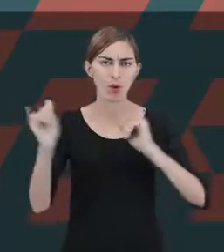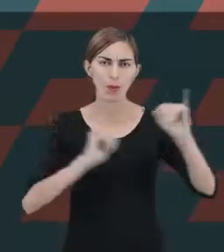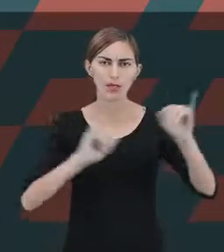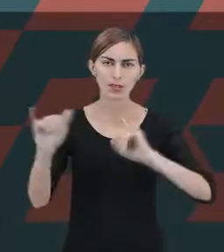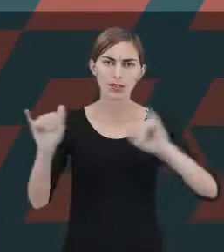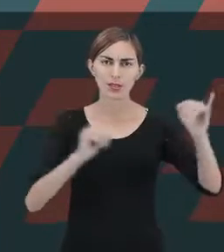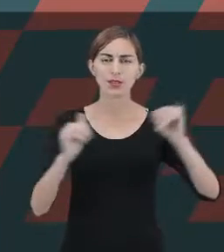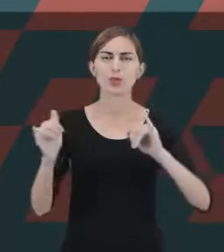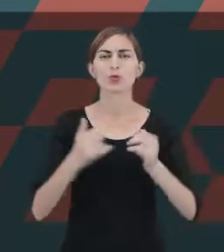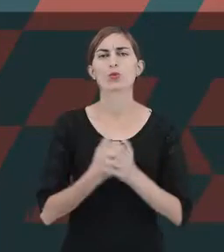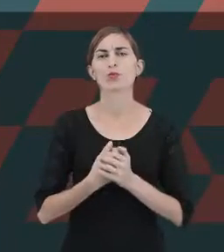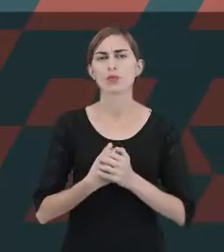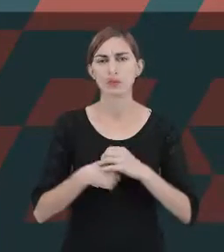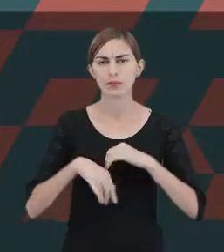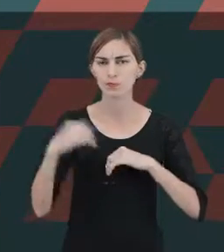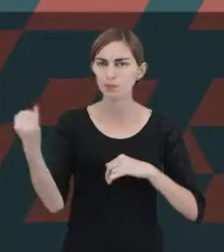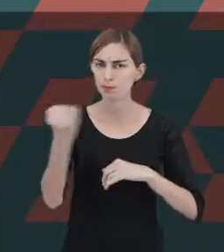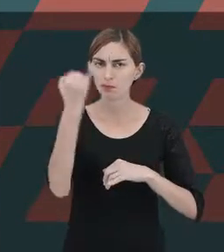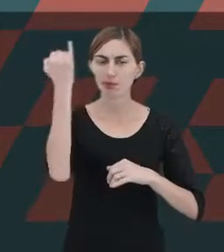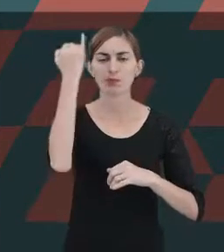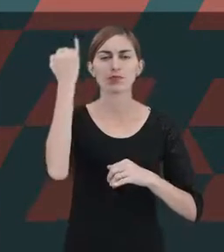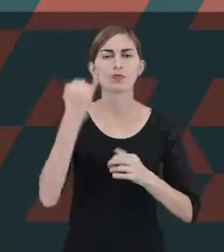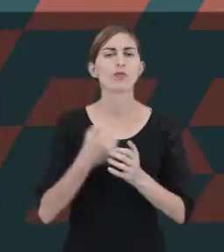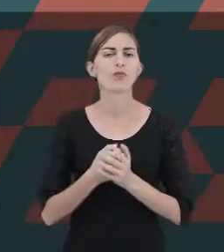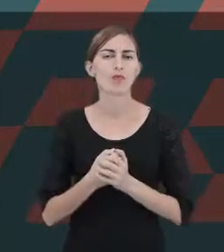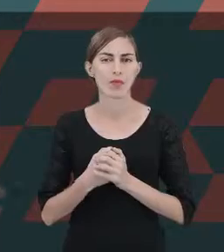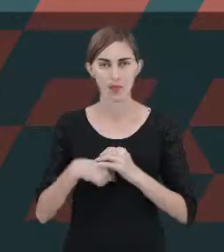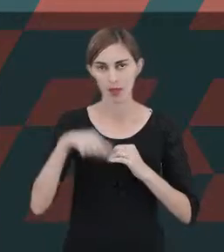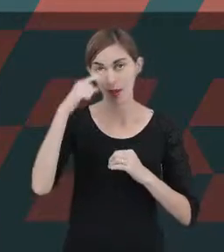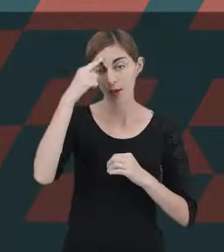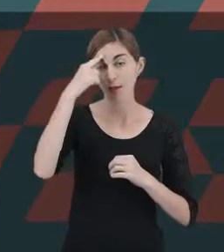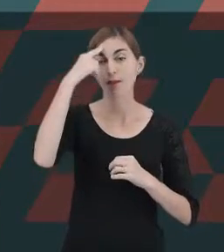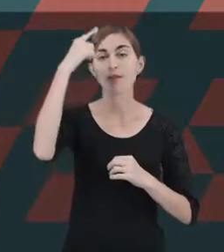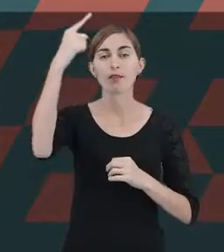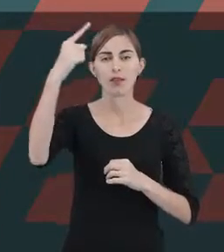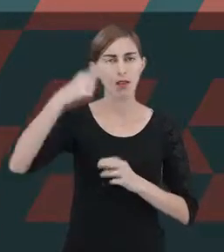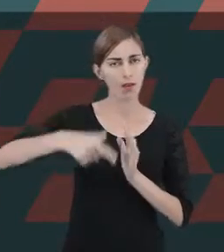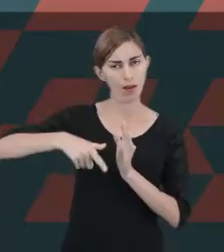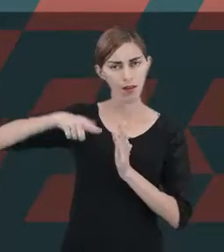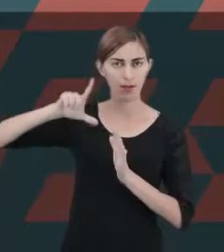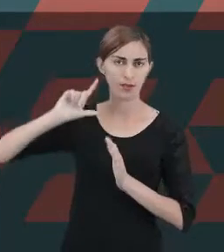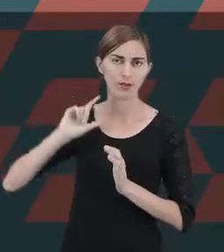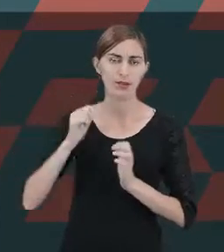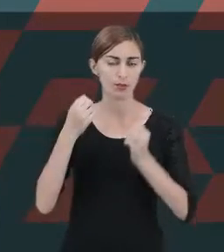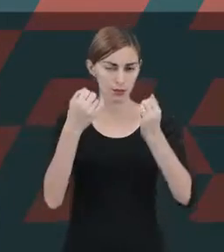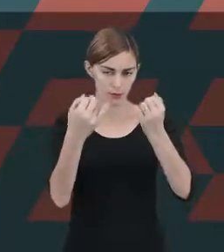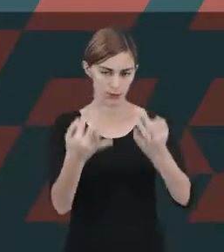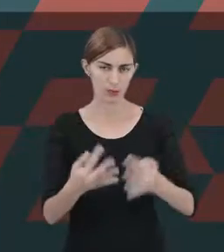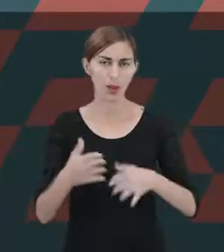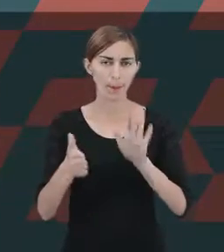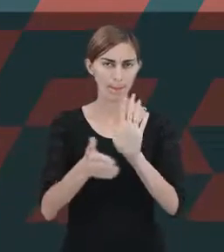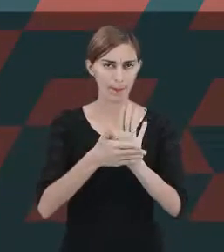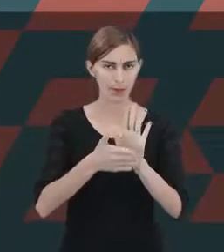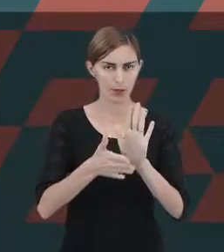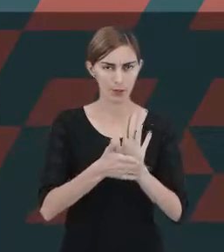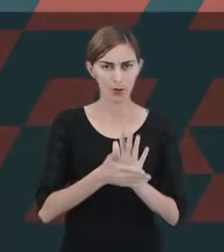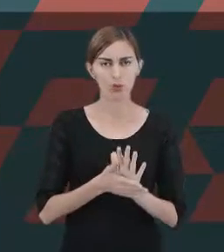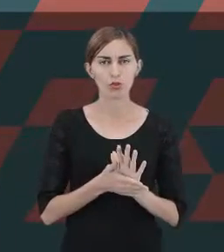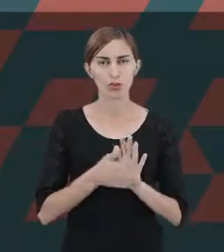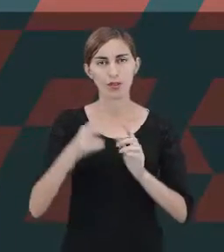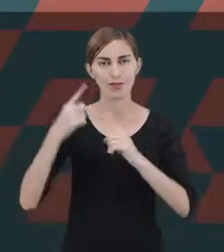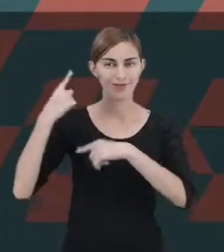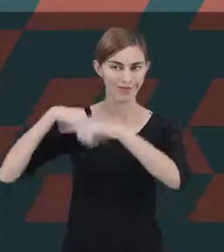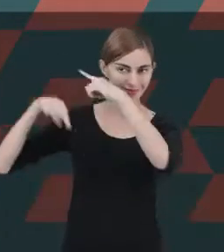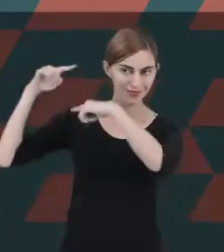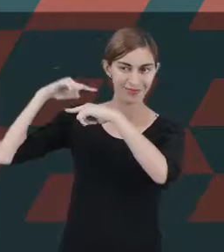extremamente enriquecedoras. Nessa ideia, antes eu gostaria de fazer uma proposta de resgate